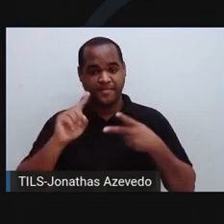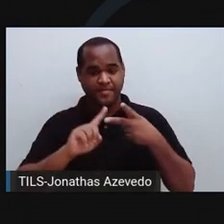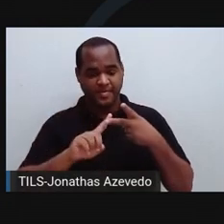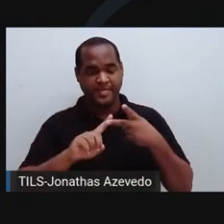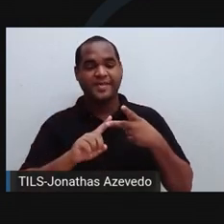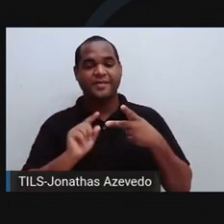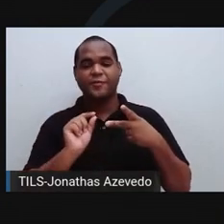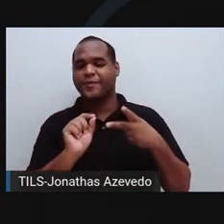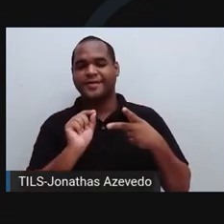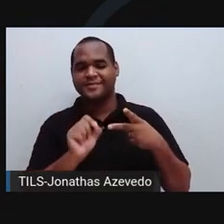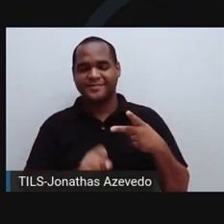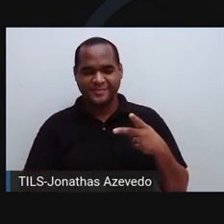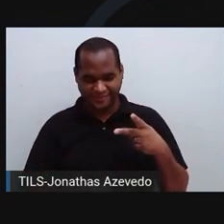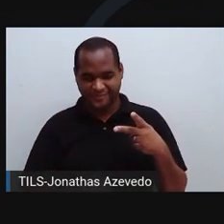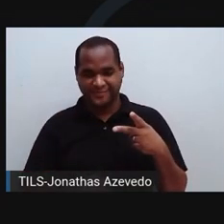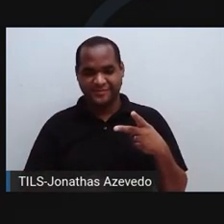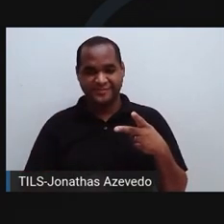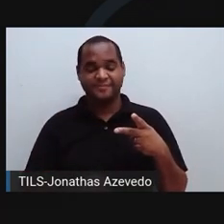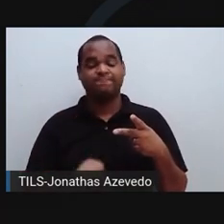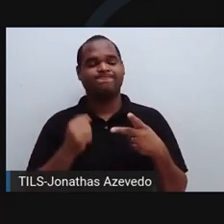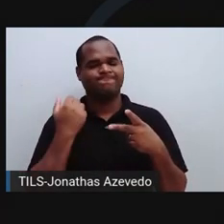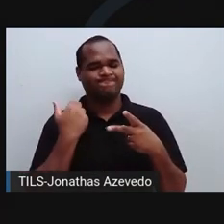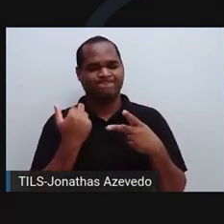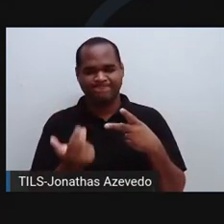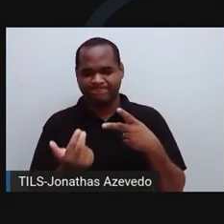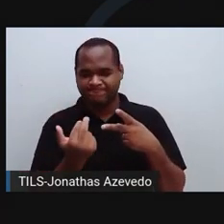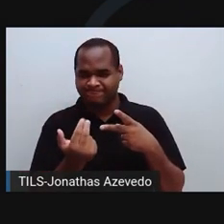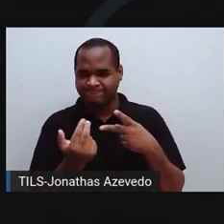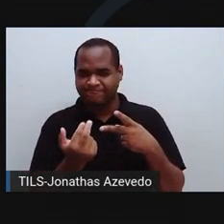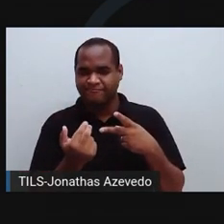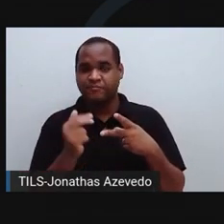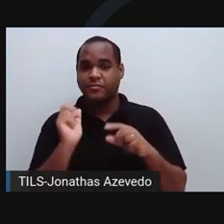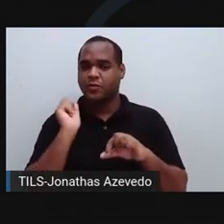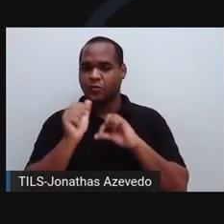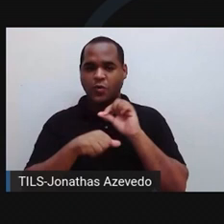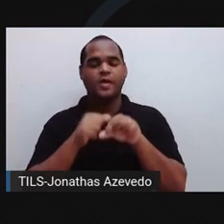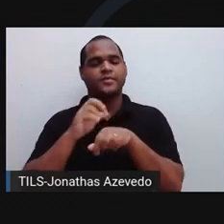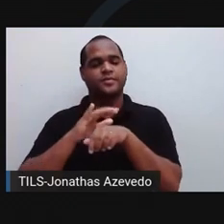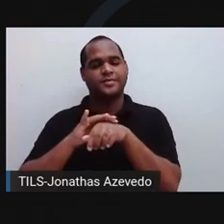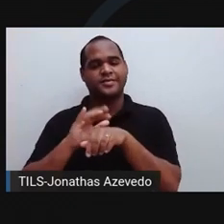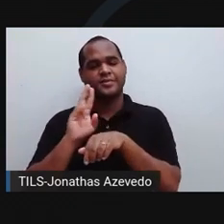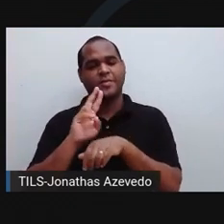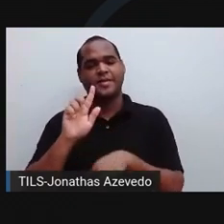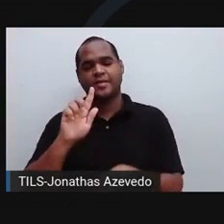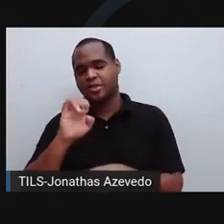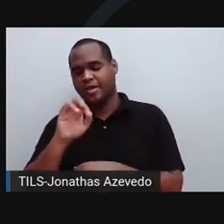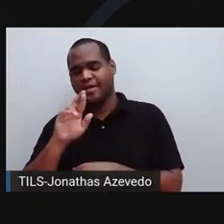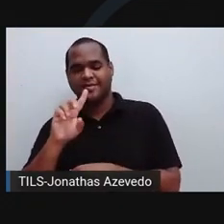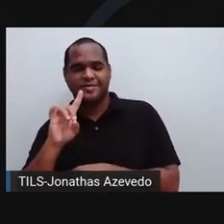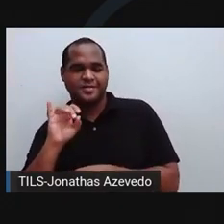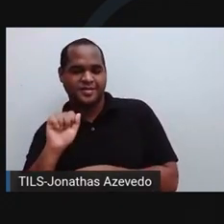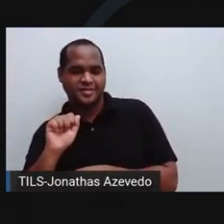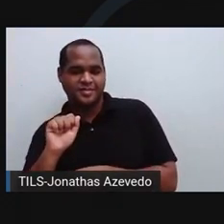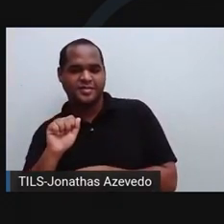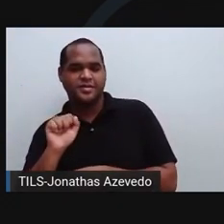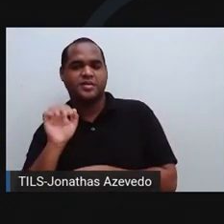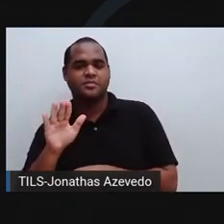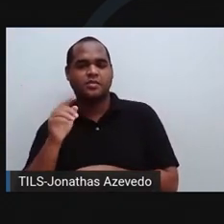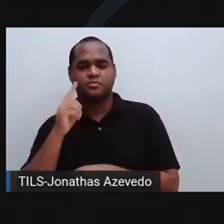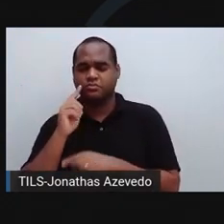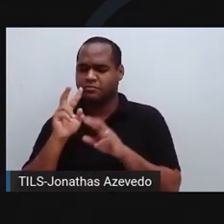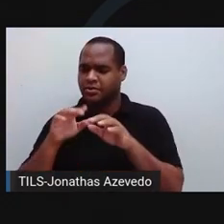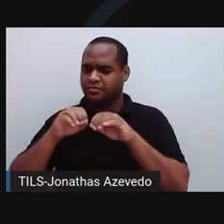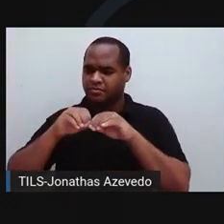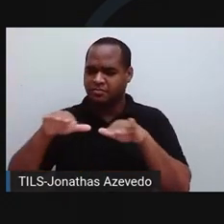mesma coisa. Só muda o protozoário, que é a giardia lâmbia. Mas o modo de transmissão é o mesmo,